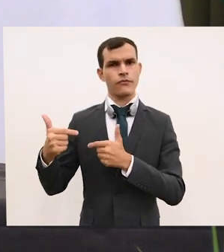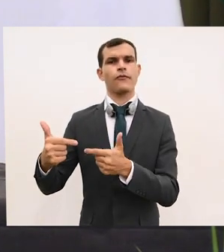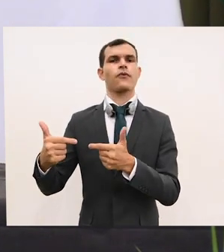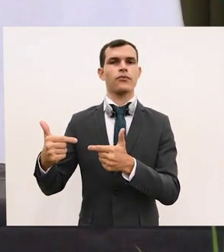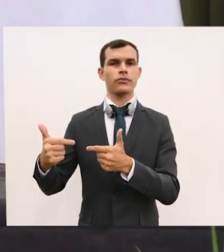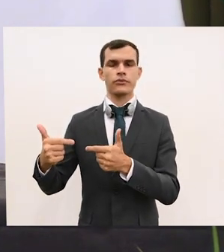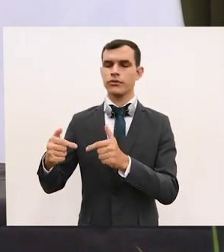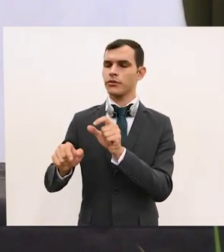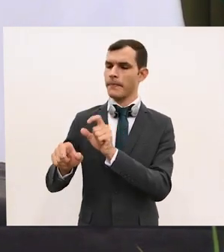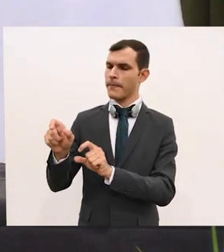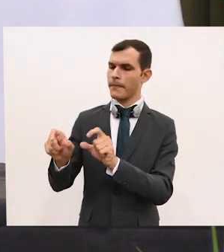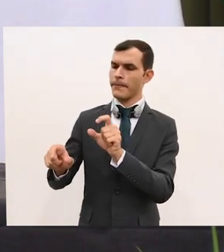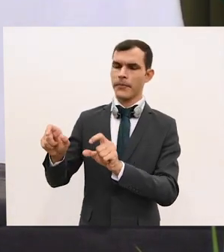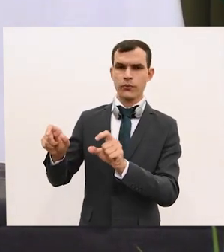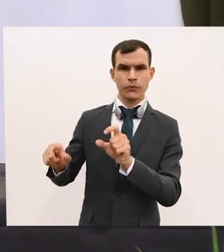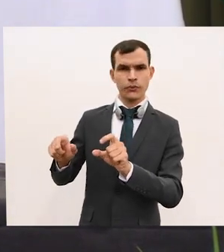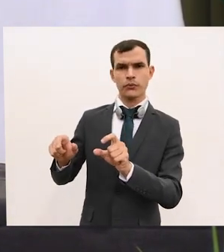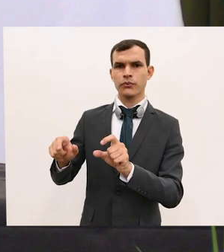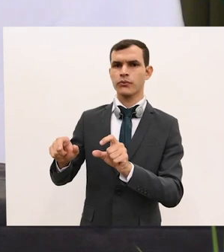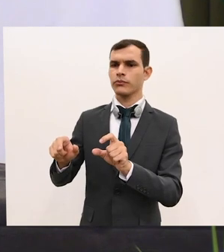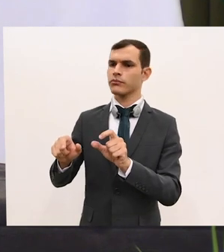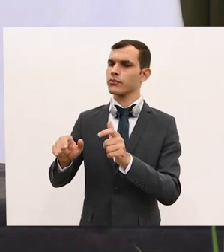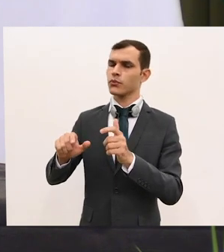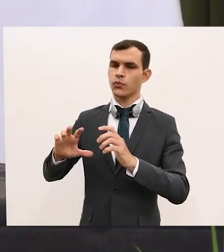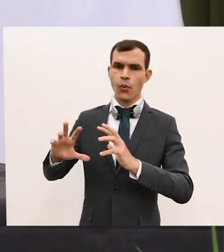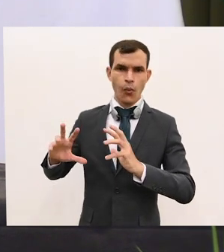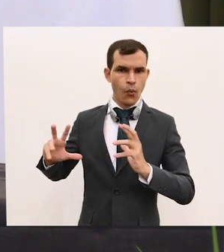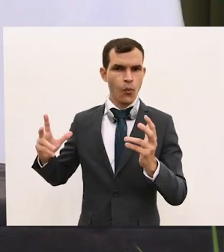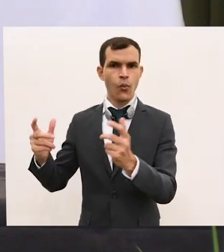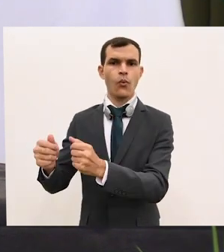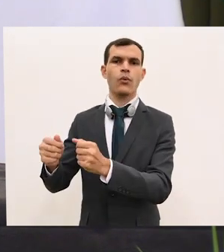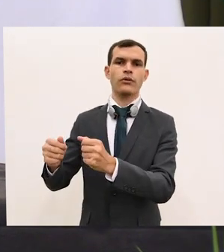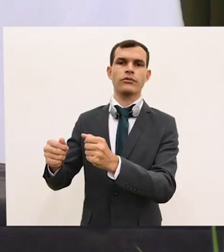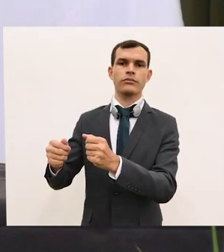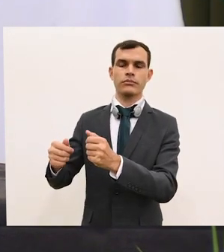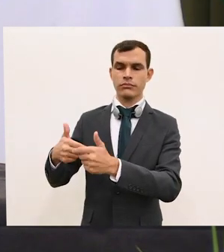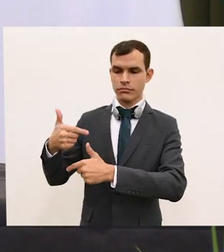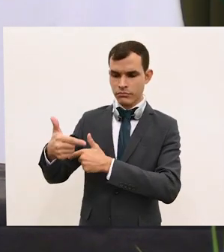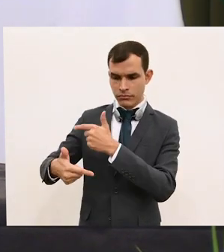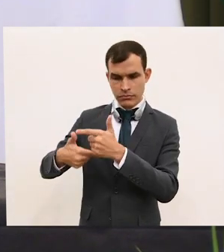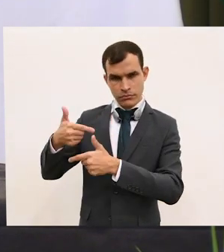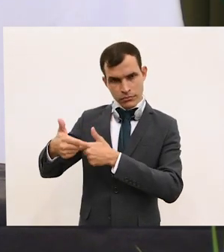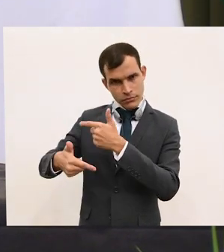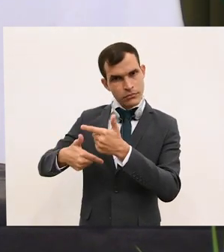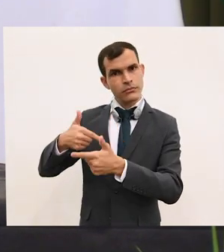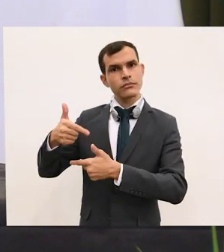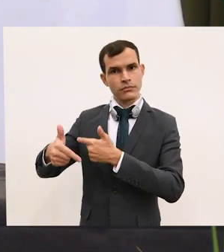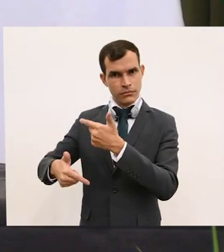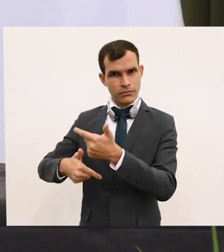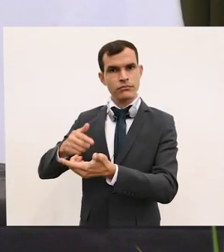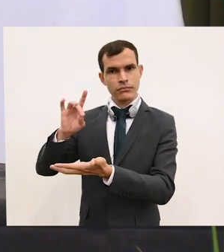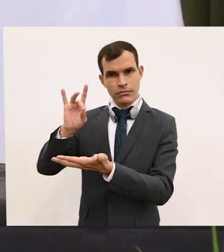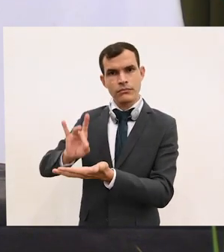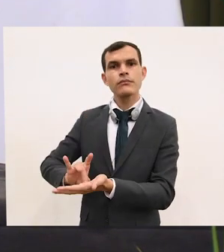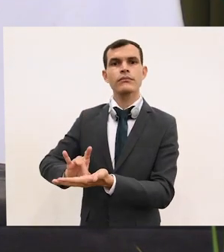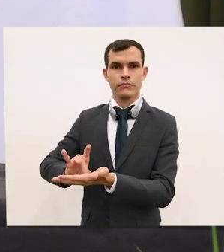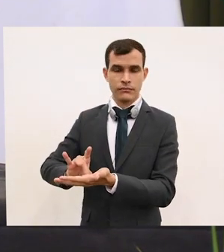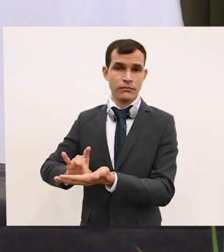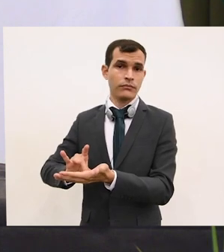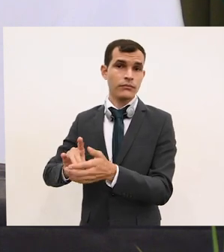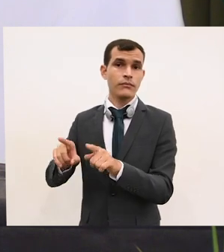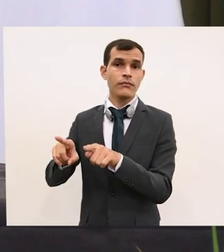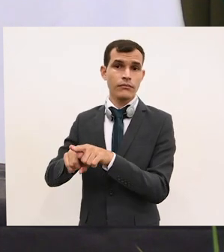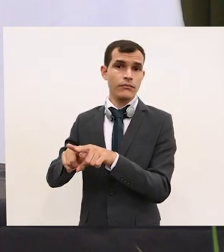ter seus membros, seus assentos todos ocupados de maneira que ele possa funcionar na sua totalidade, e que essa medida